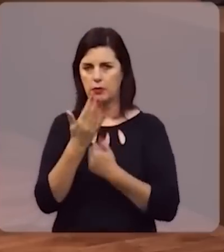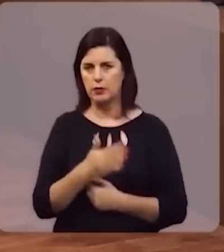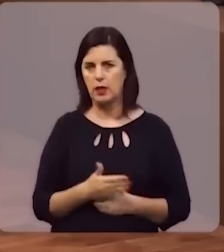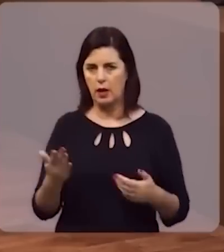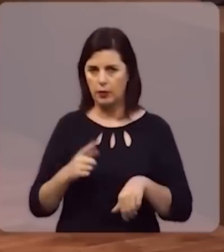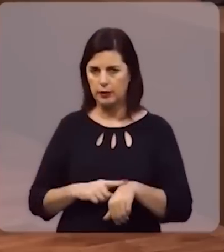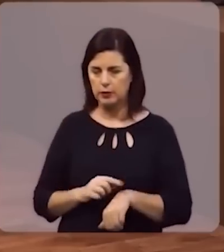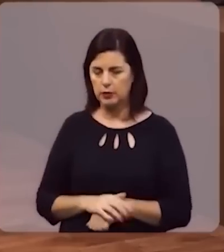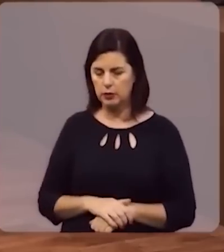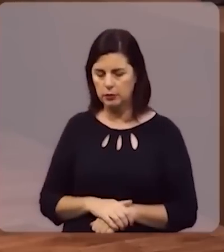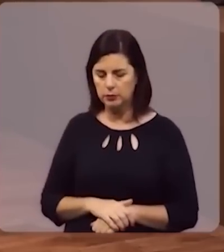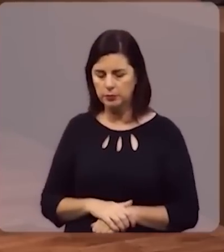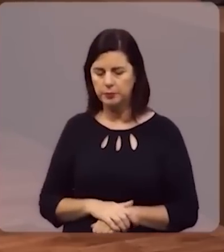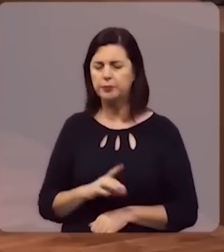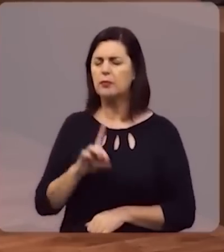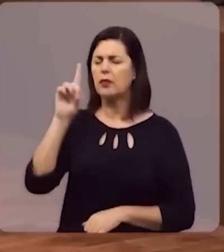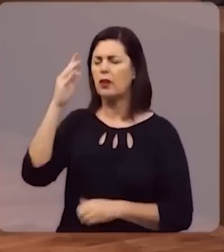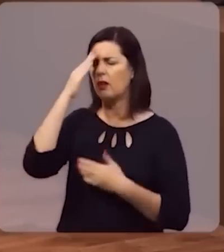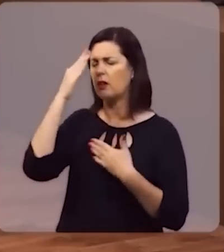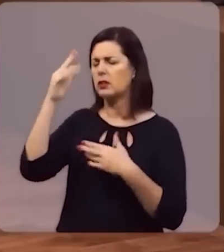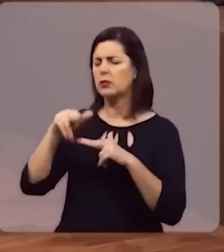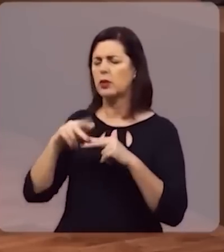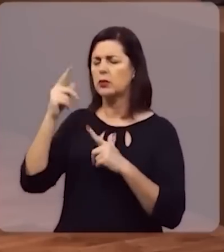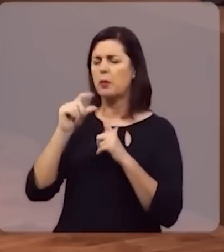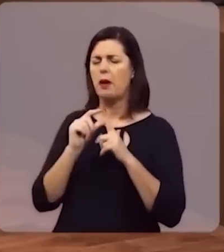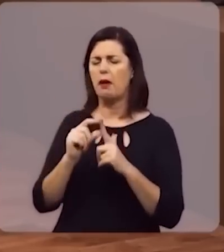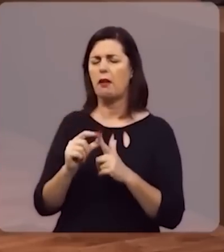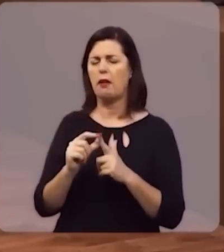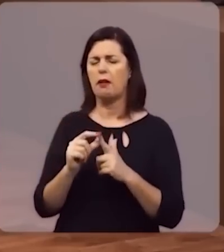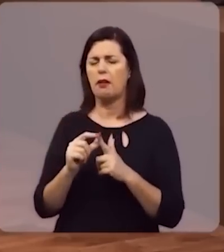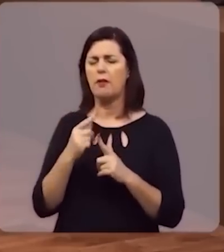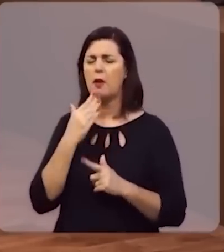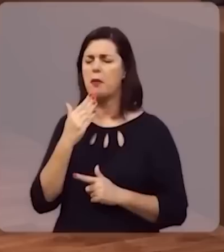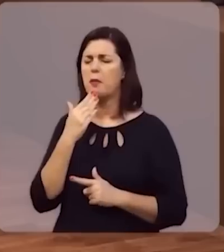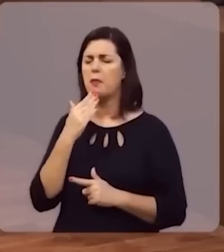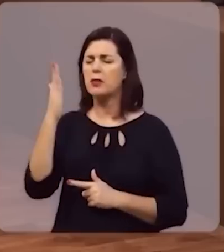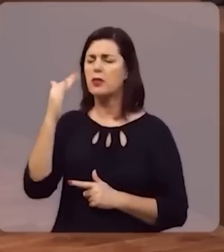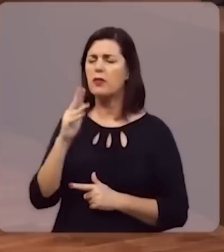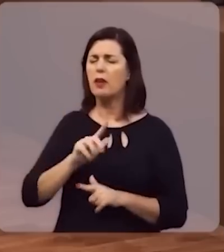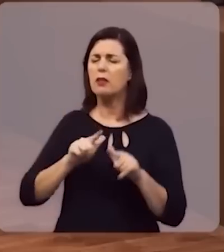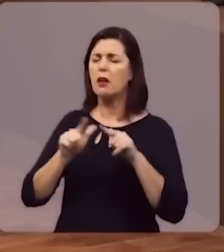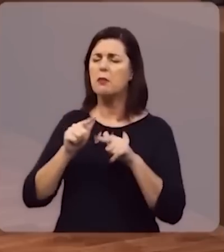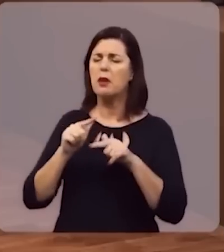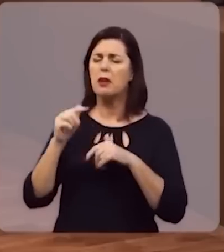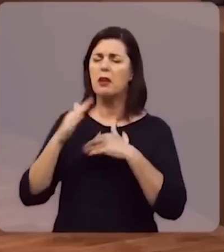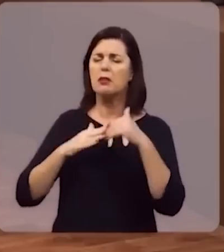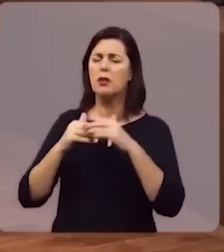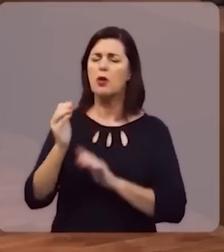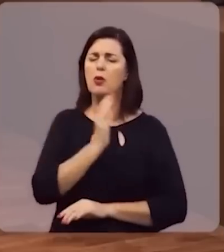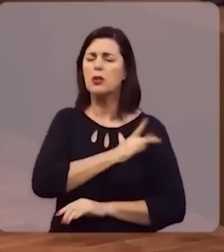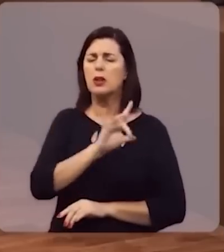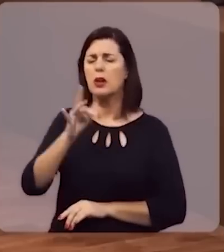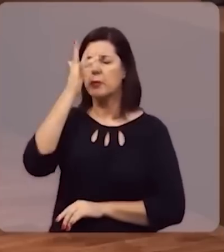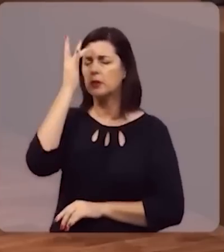nesse momento. Deus, te agradeço pela tua palavra e eu te peço que tu apliques esta palavra ao coração daqueles que